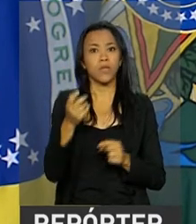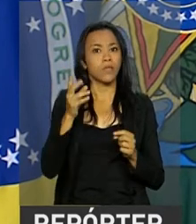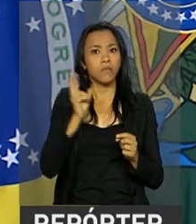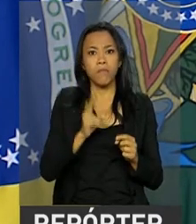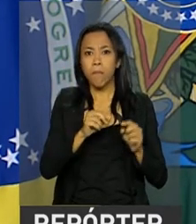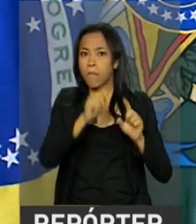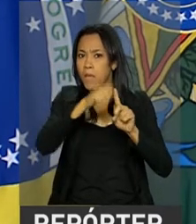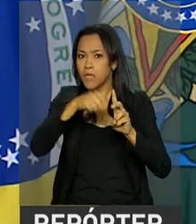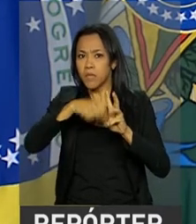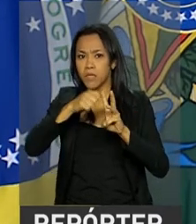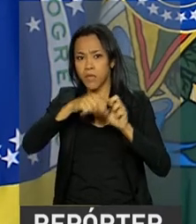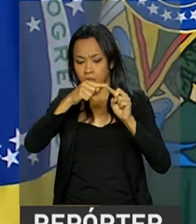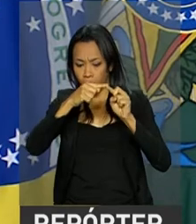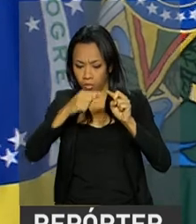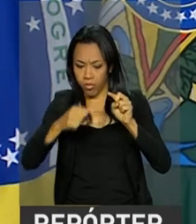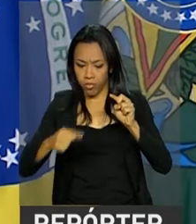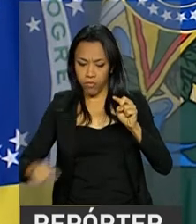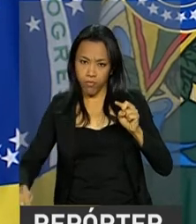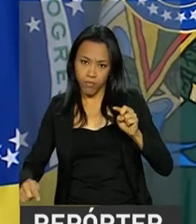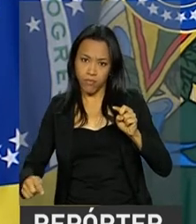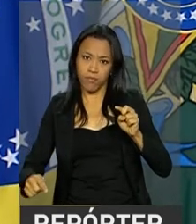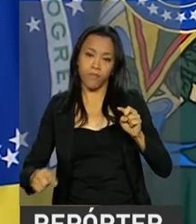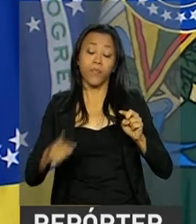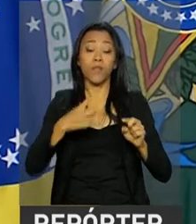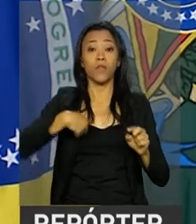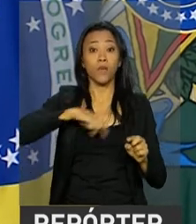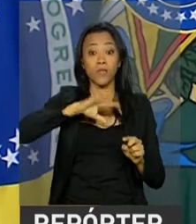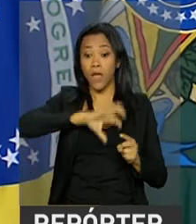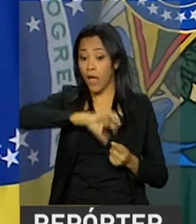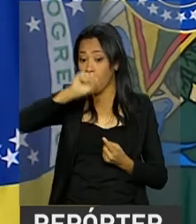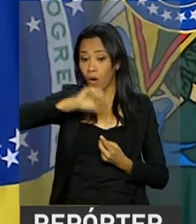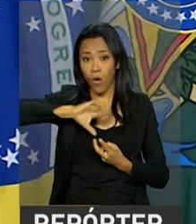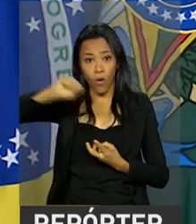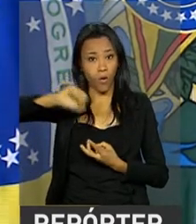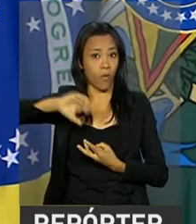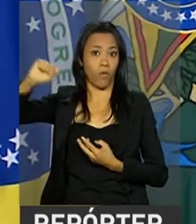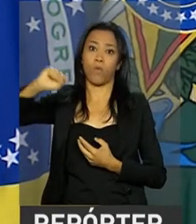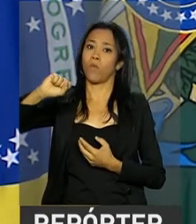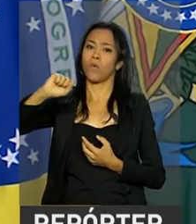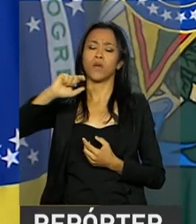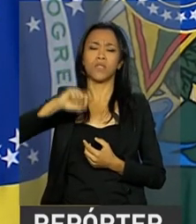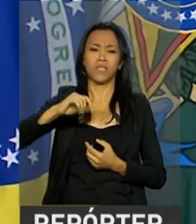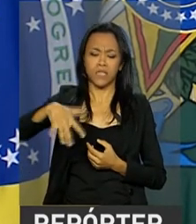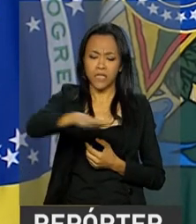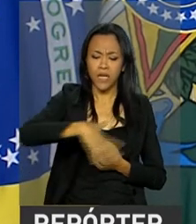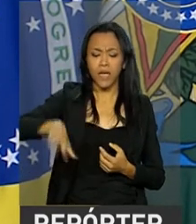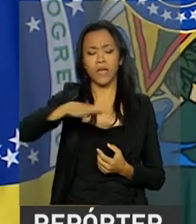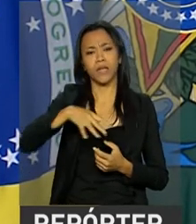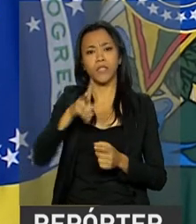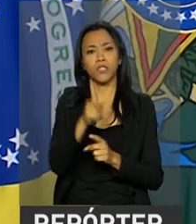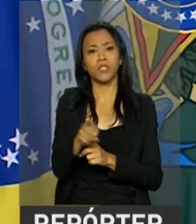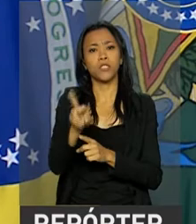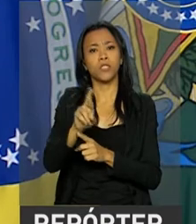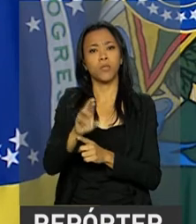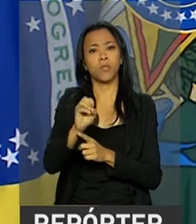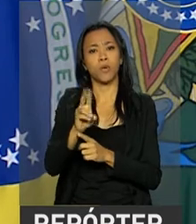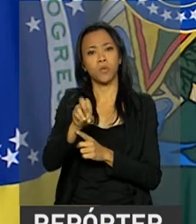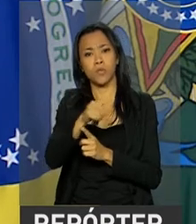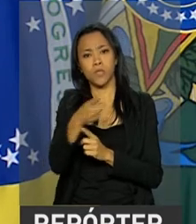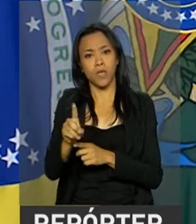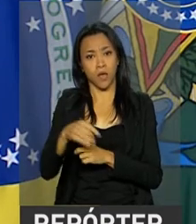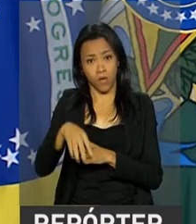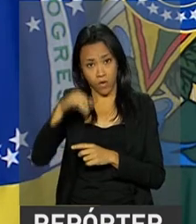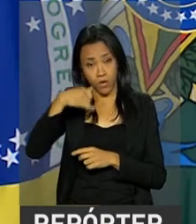a cada mês. batemos recordes históricos de produção na agropecuária